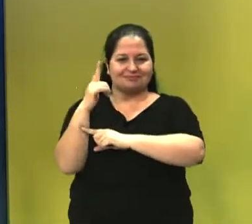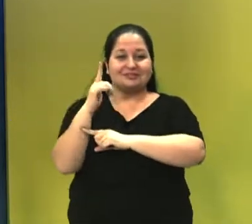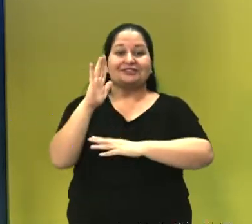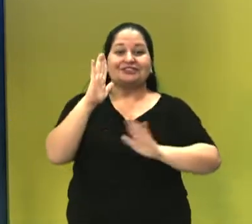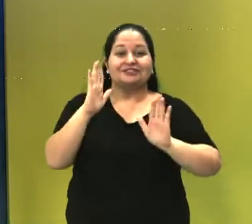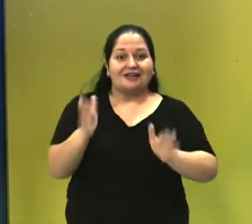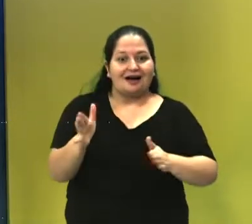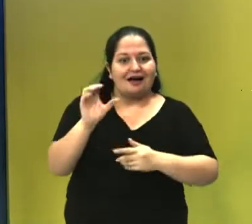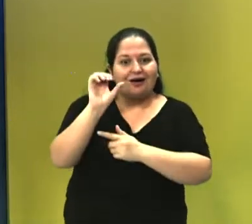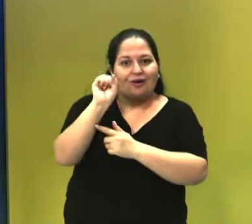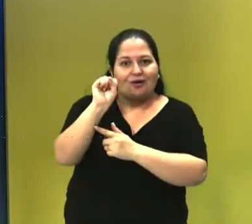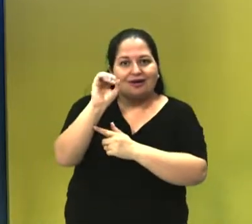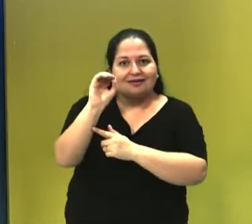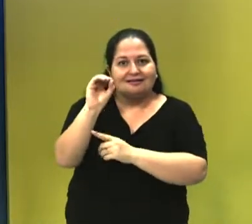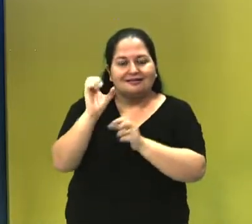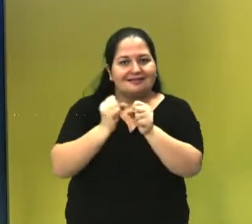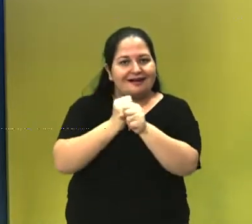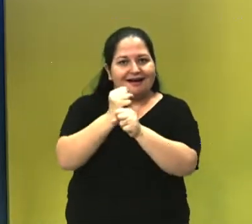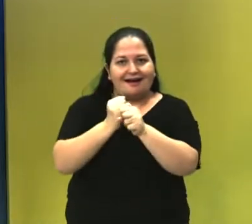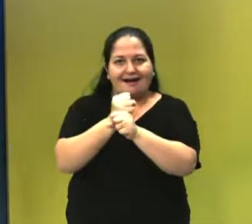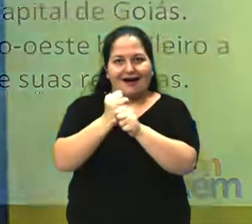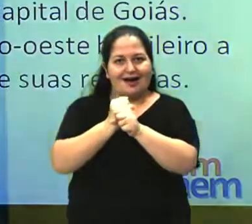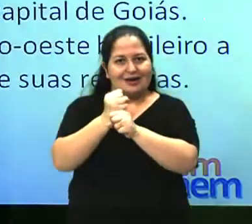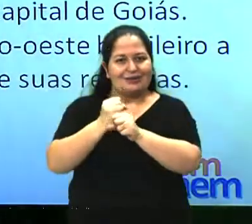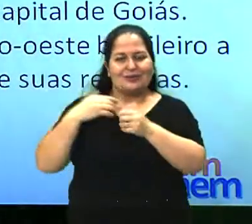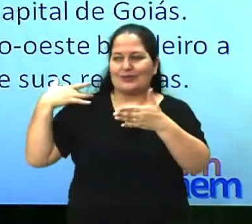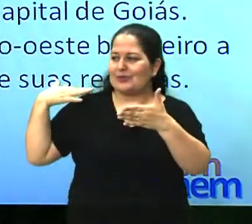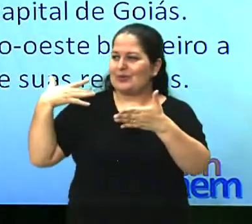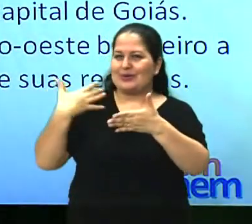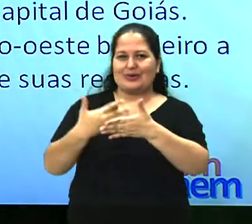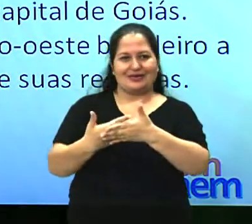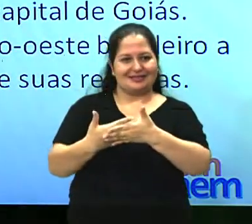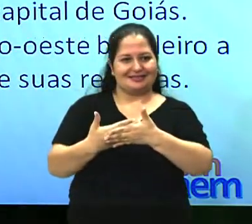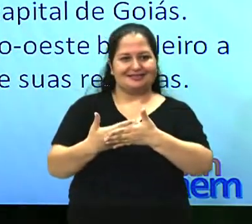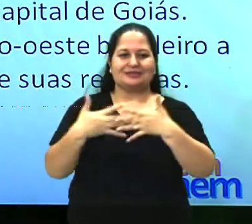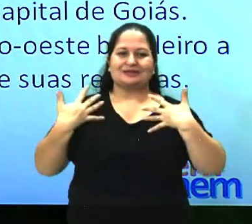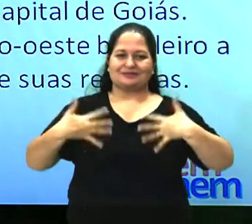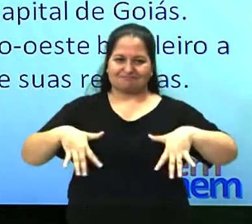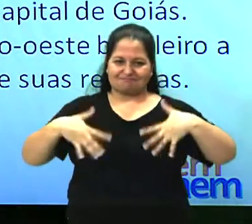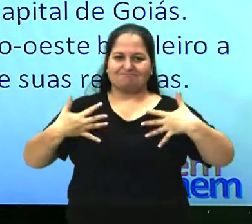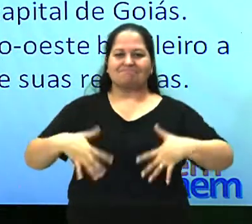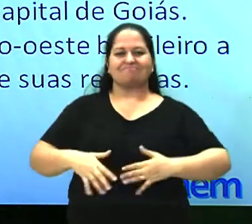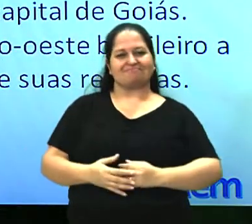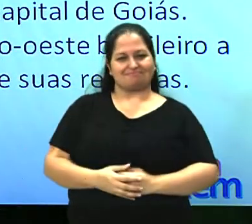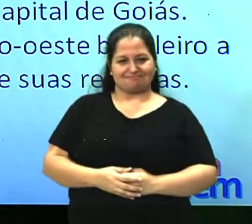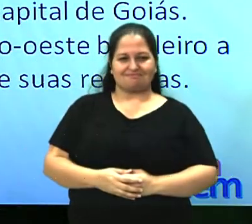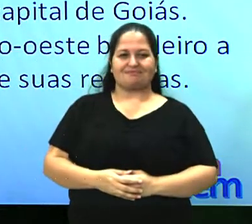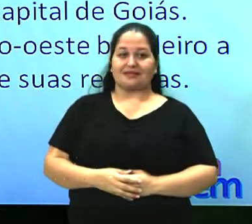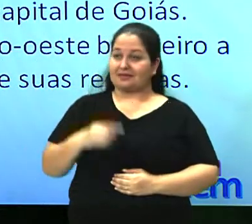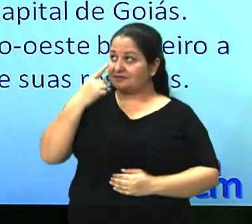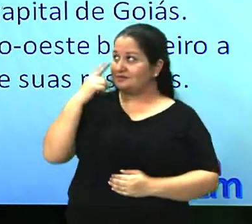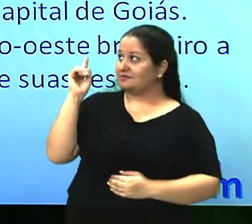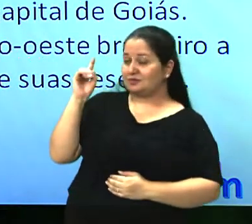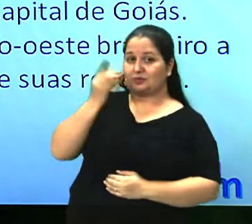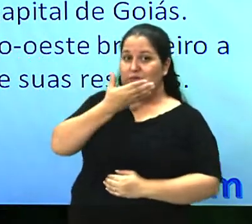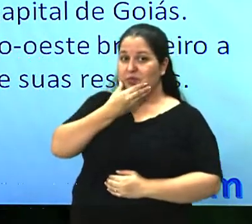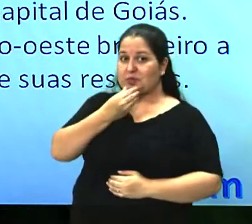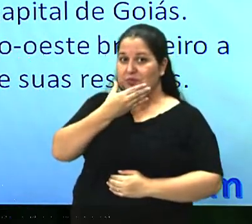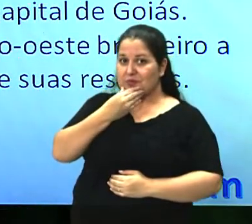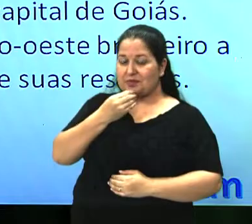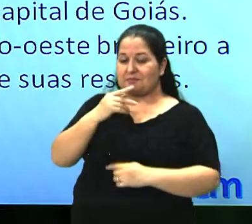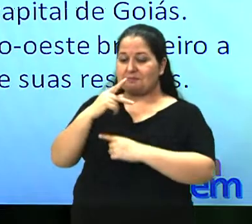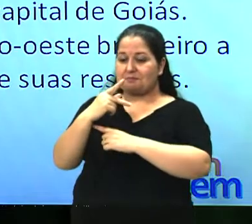anos desse evento. E aqui você percebe um alinhamento muito grande da figura elegante do Pedro Ludovico